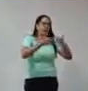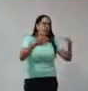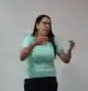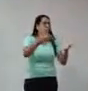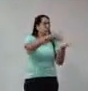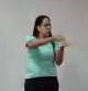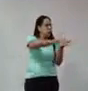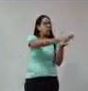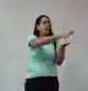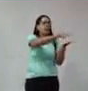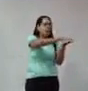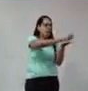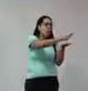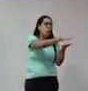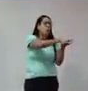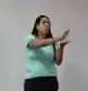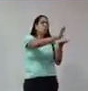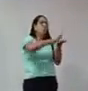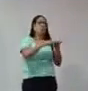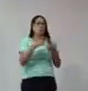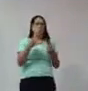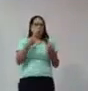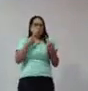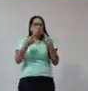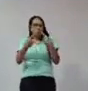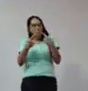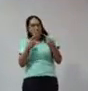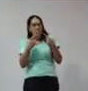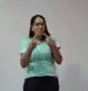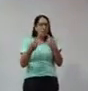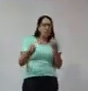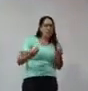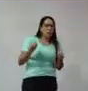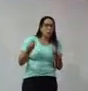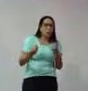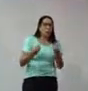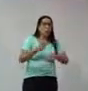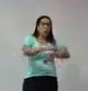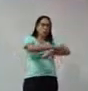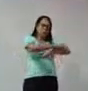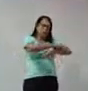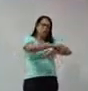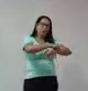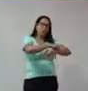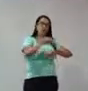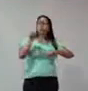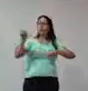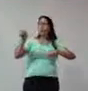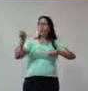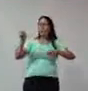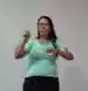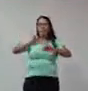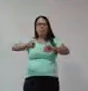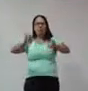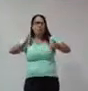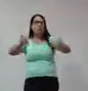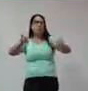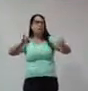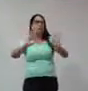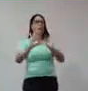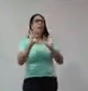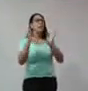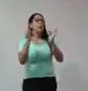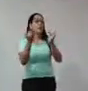muito do que a gente discute de arte, ele já consegue sugerir para os pais em consultório,